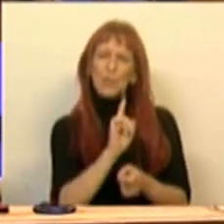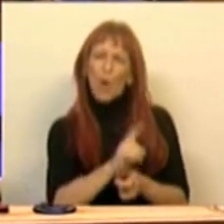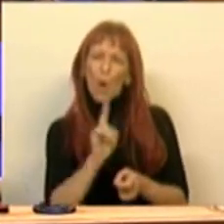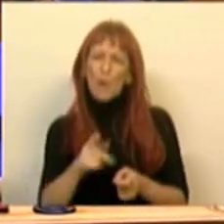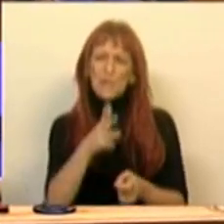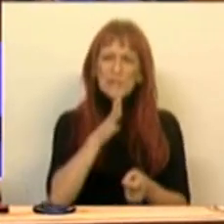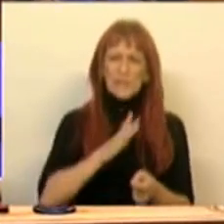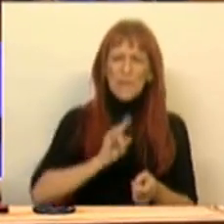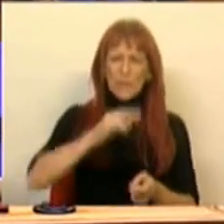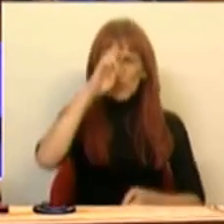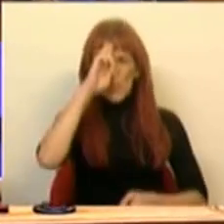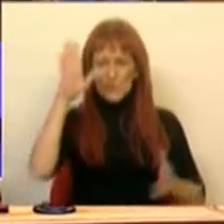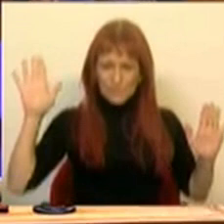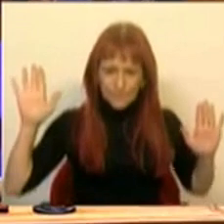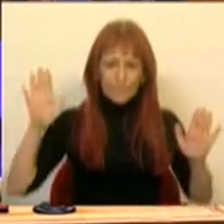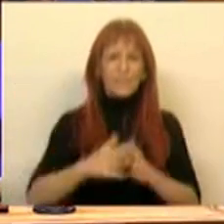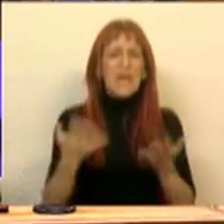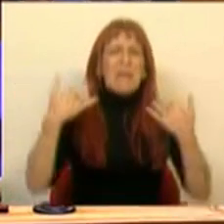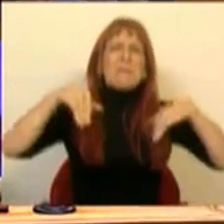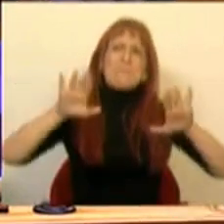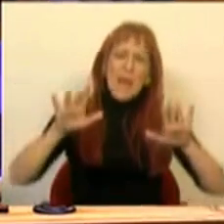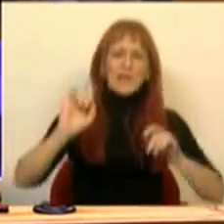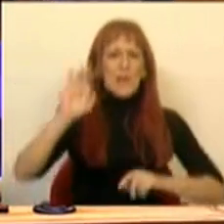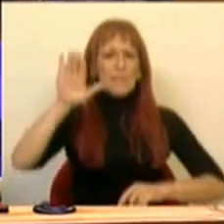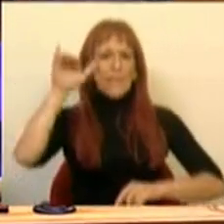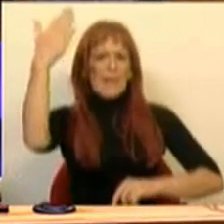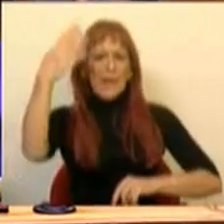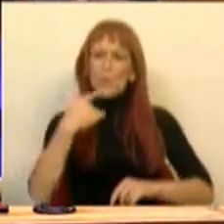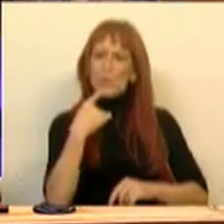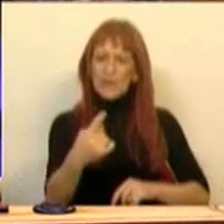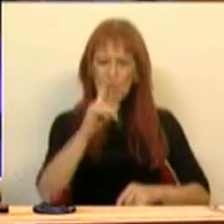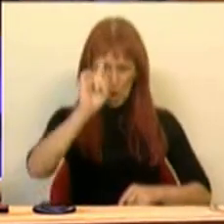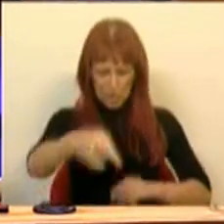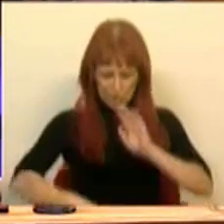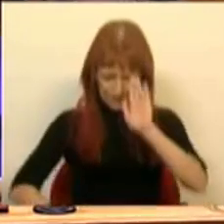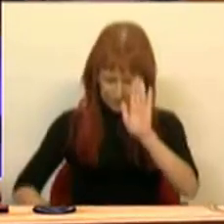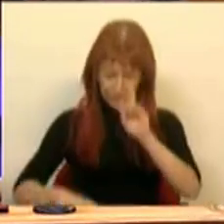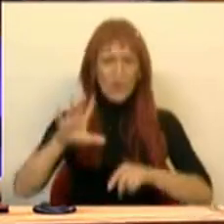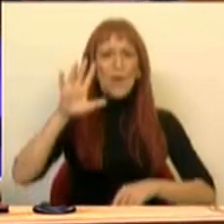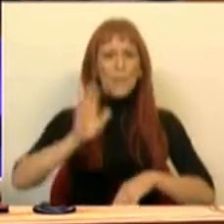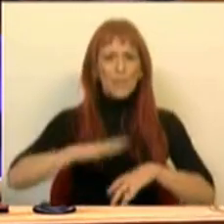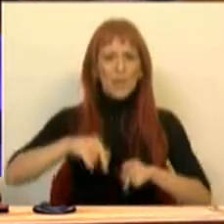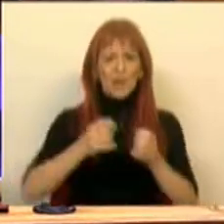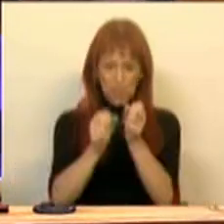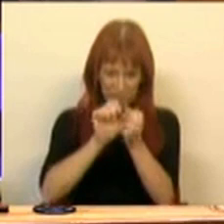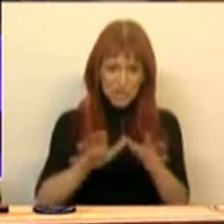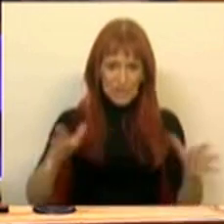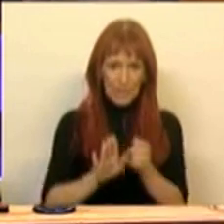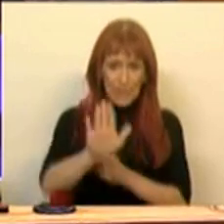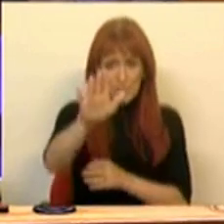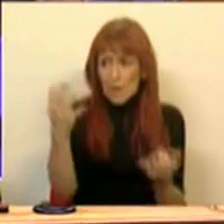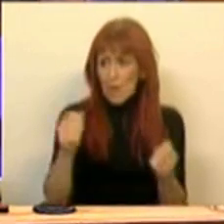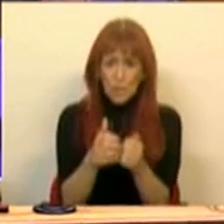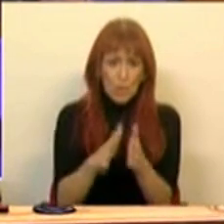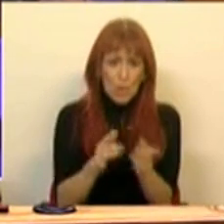que me foi dirigida. Mas, em primeiro lugar, diria o seguinte. Quanto ao crescimento, claro